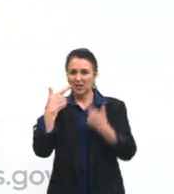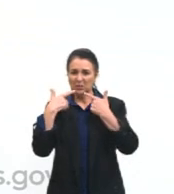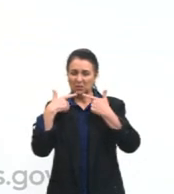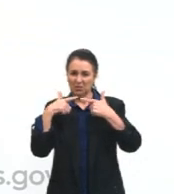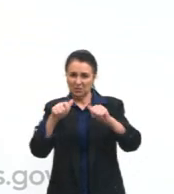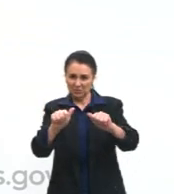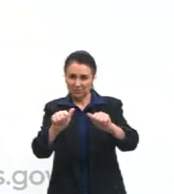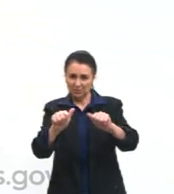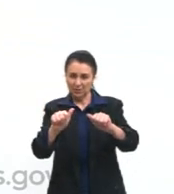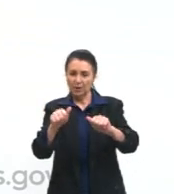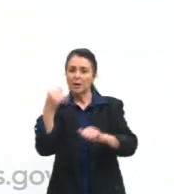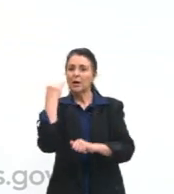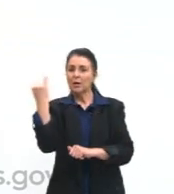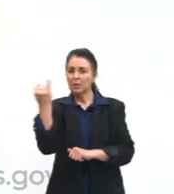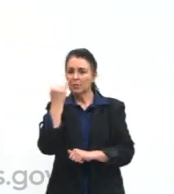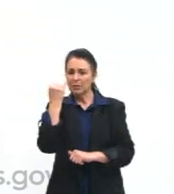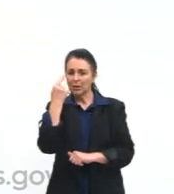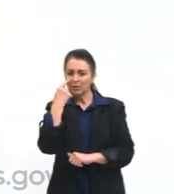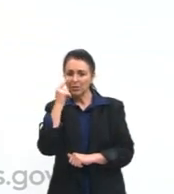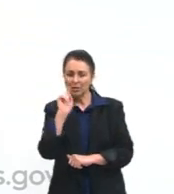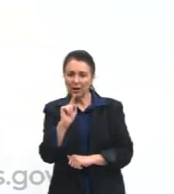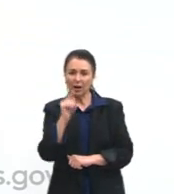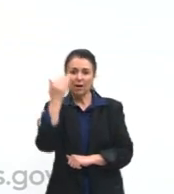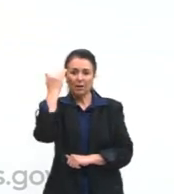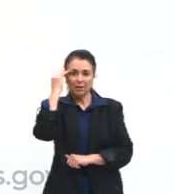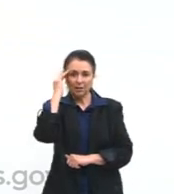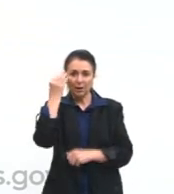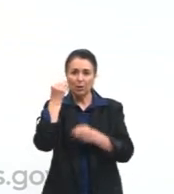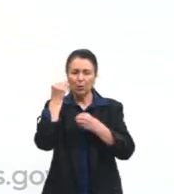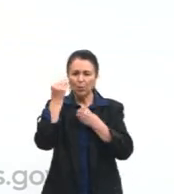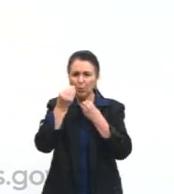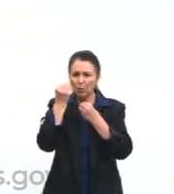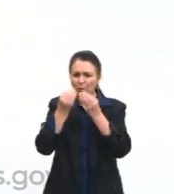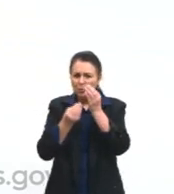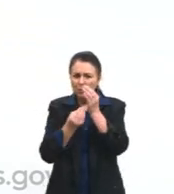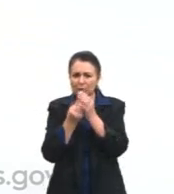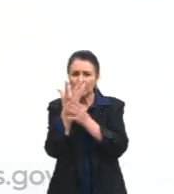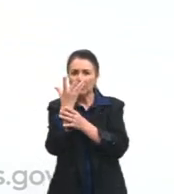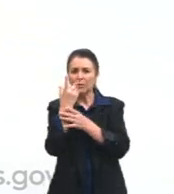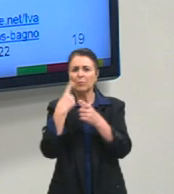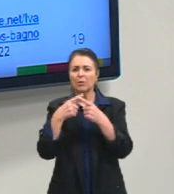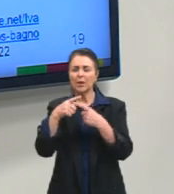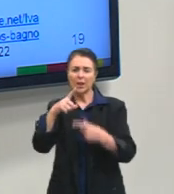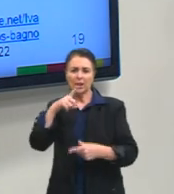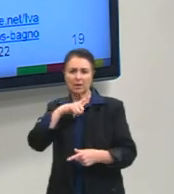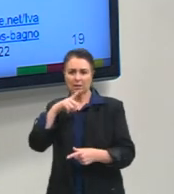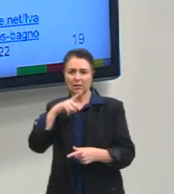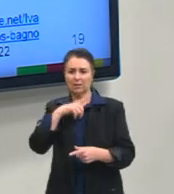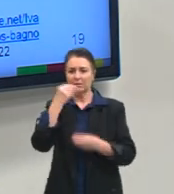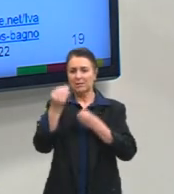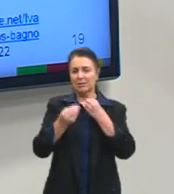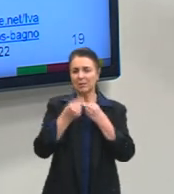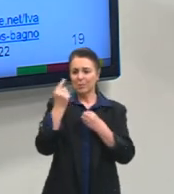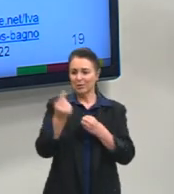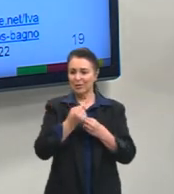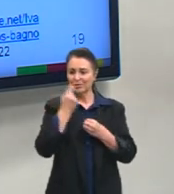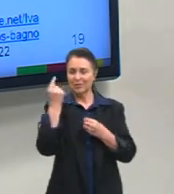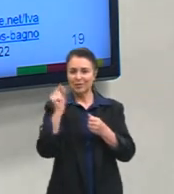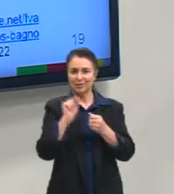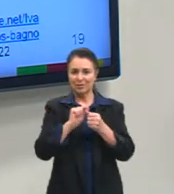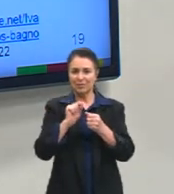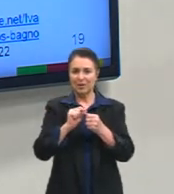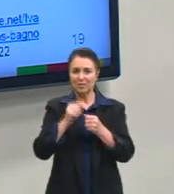importante a gente olhar para ele e entender de onde ele vem, por que ele existe e como é que a gente faz para passar esse